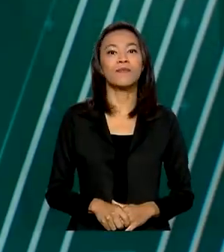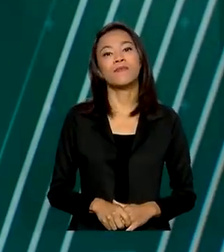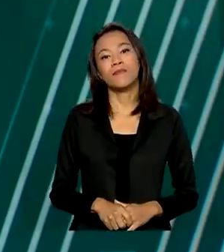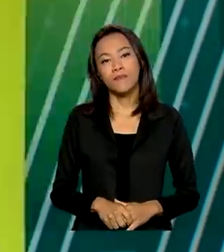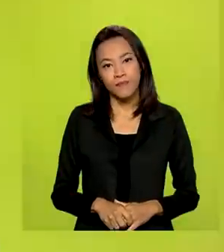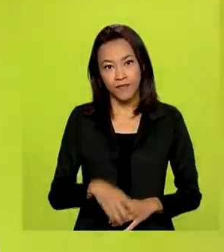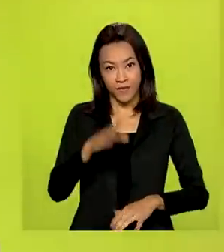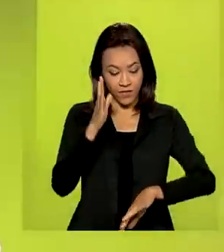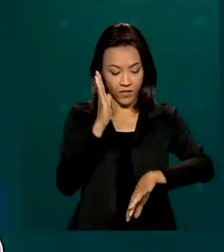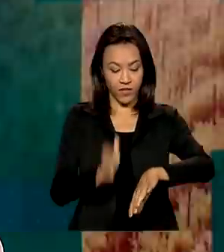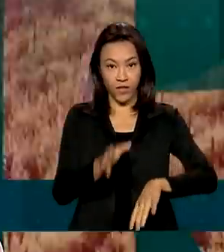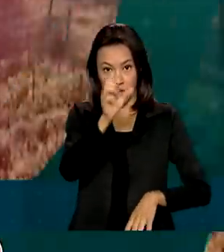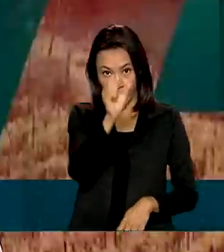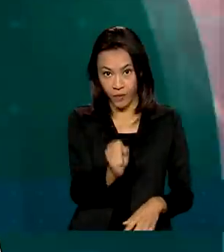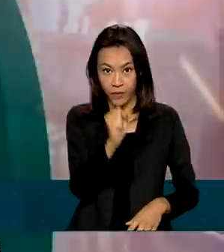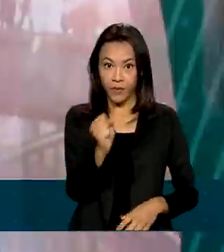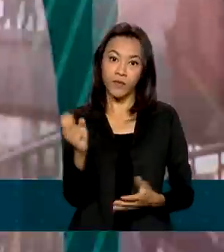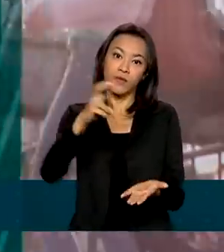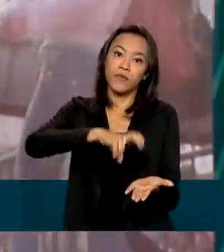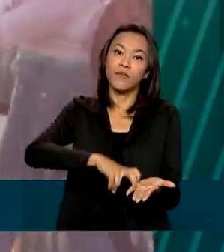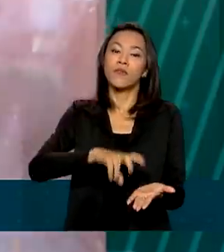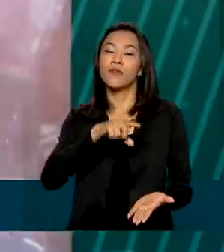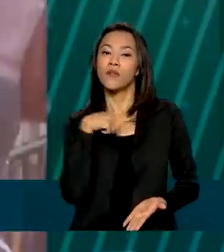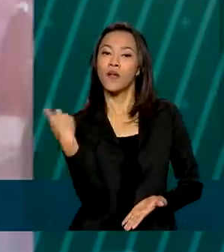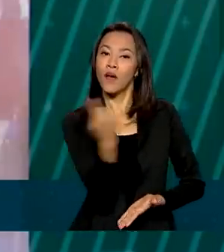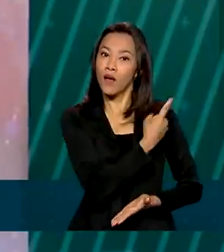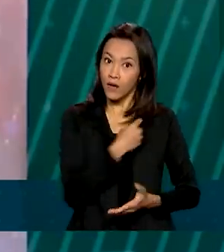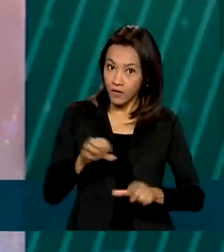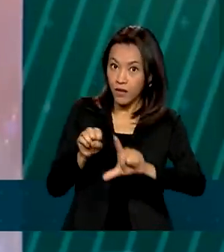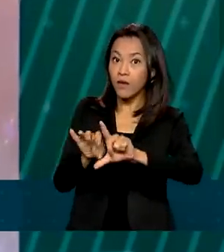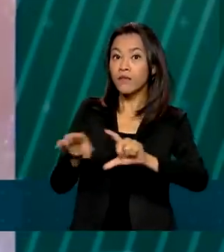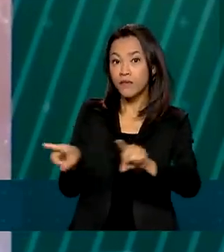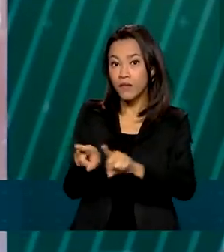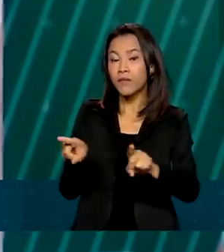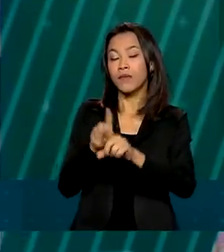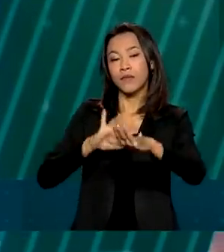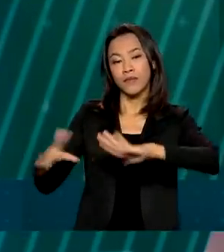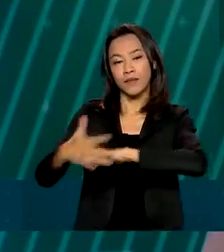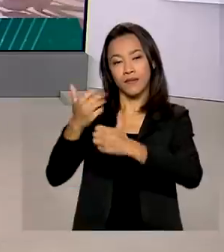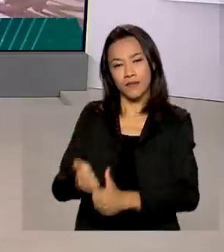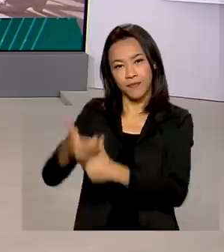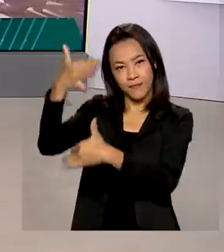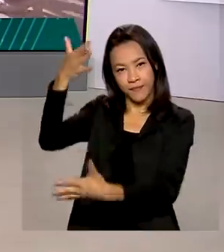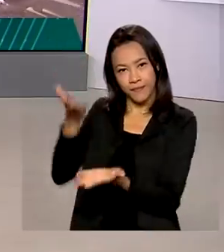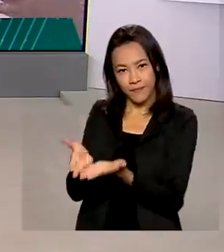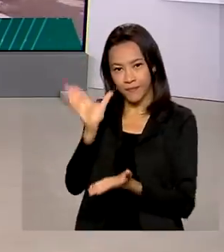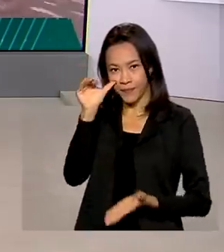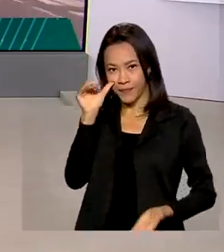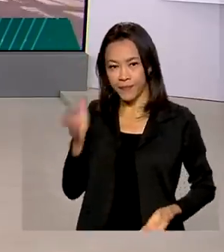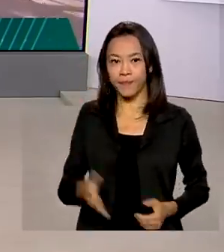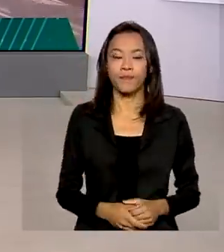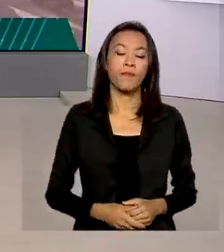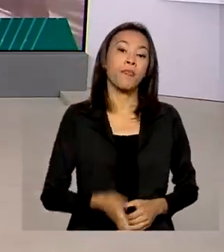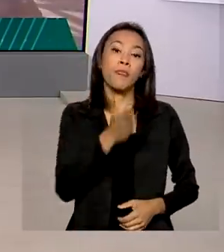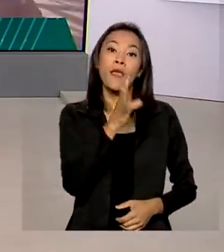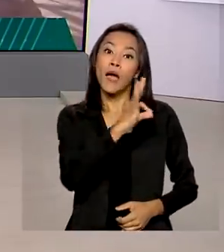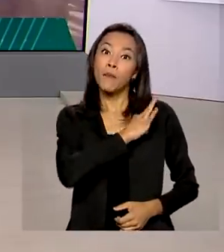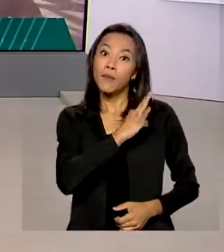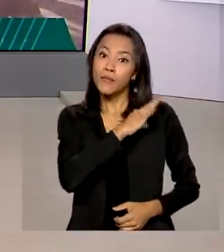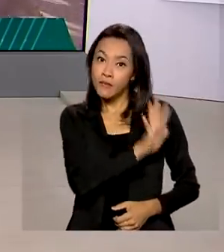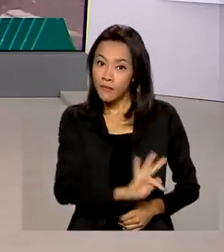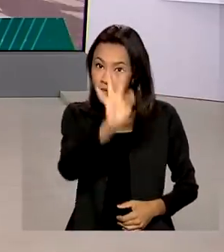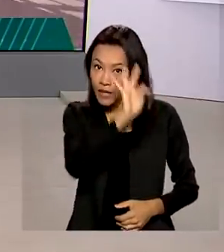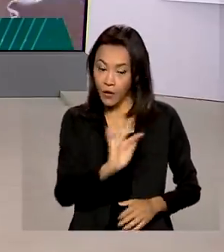São 8 horas, estamos ao vivo também pelas redes sociais. A Polícia Federal faz